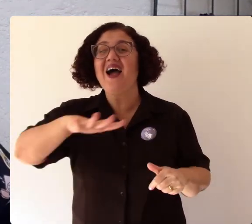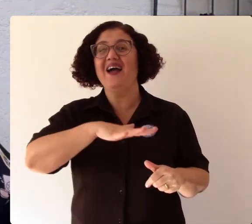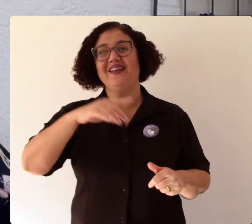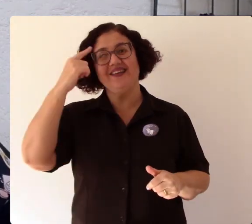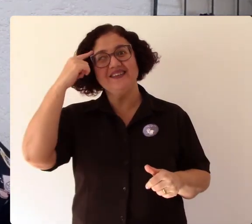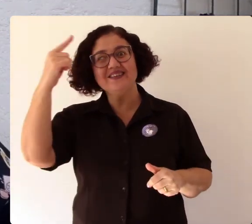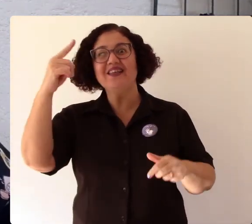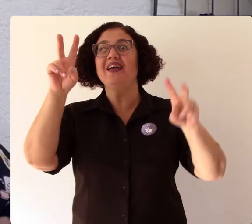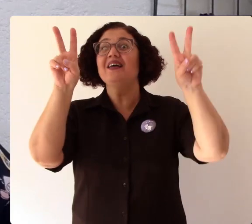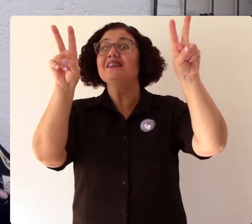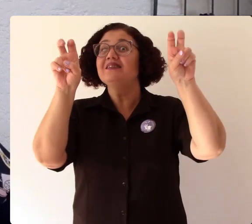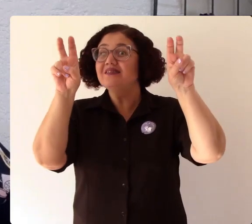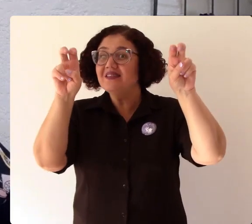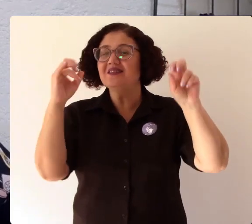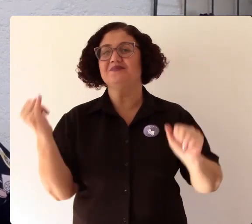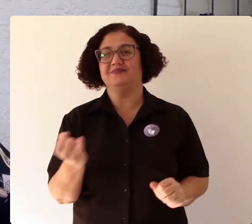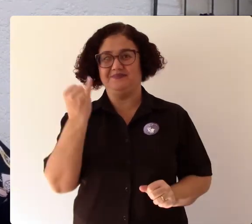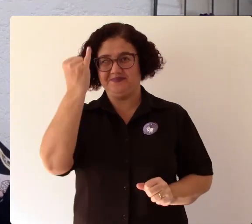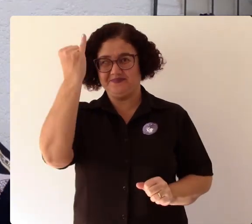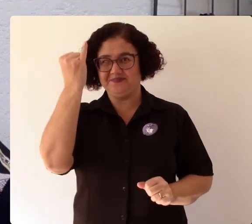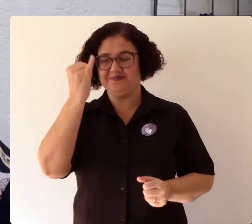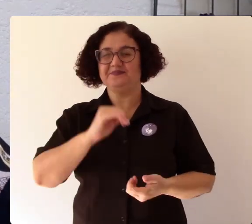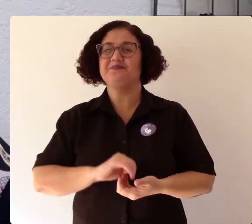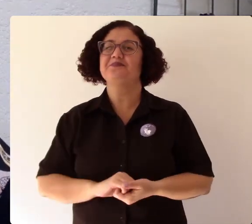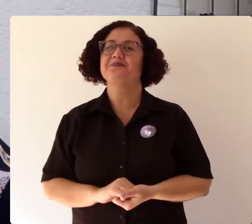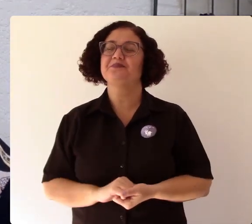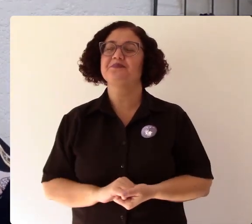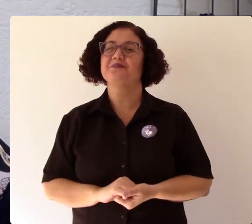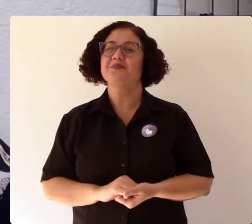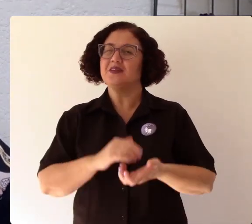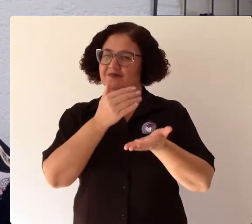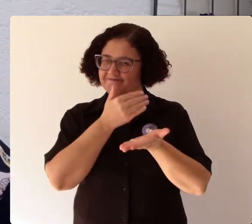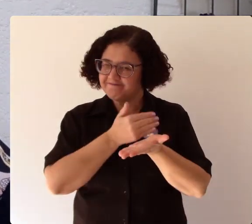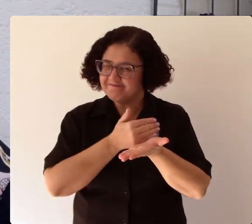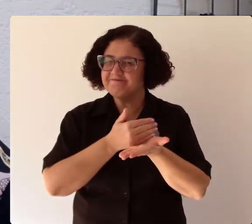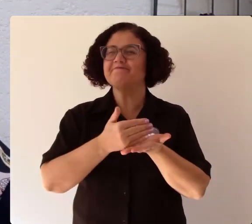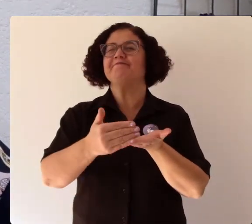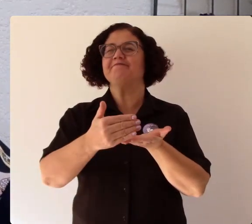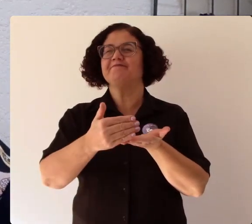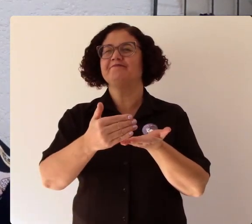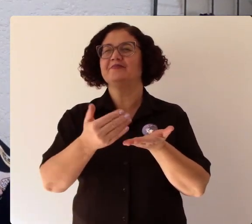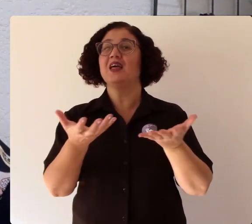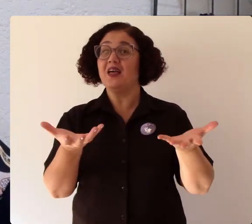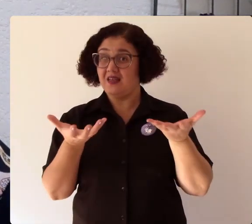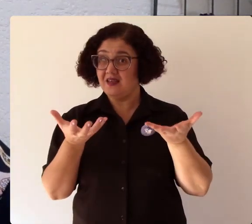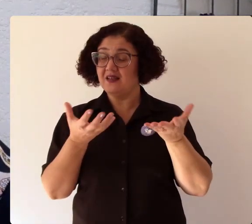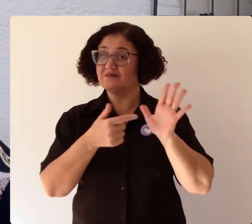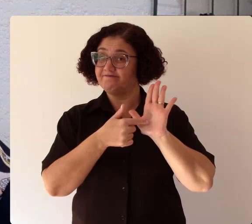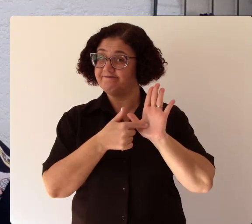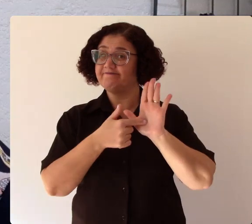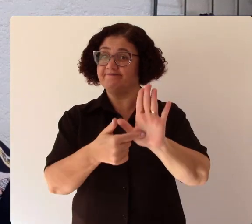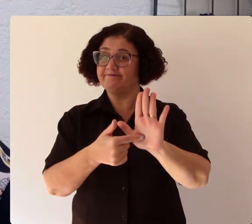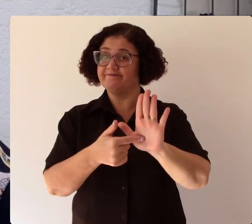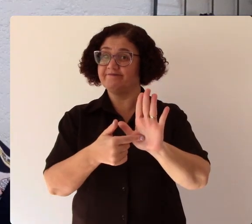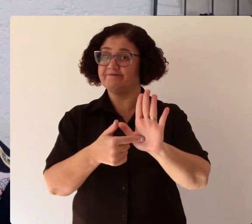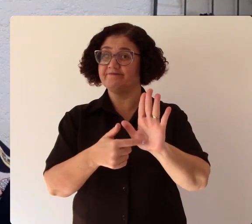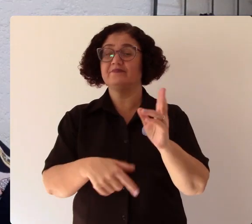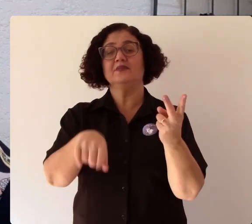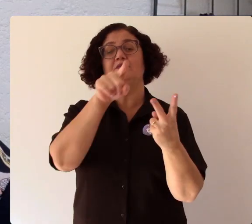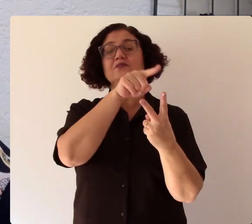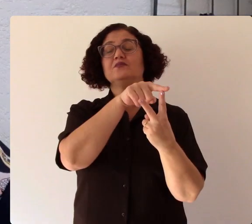grandes ideias, três grandes temas. E para isso, então, eu